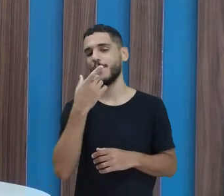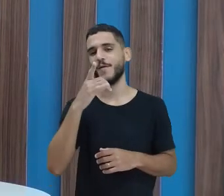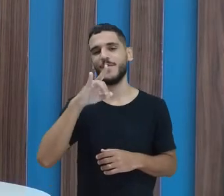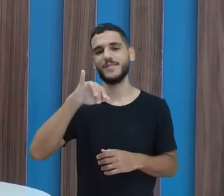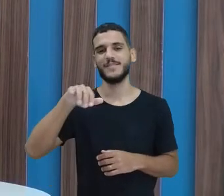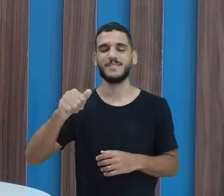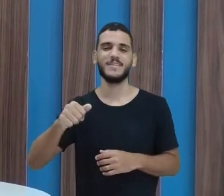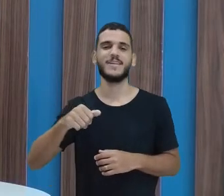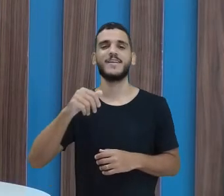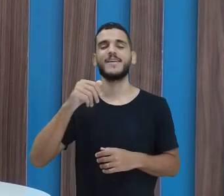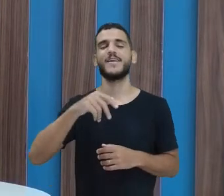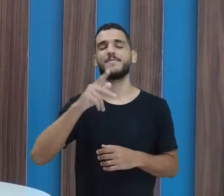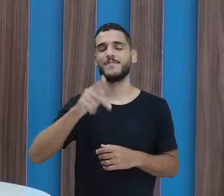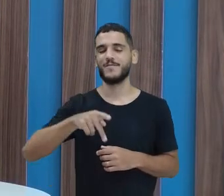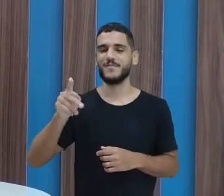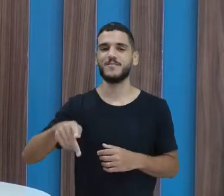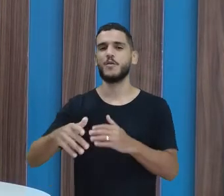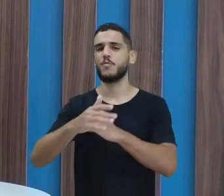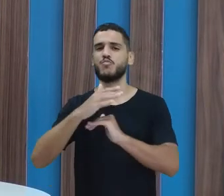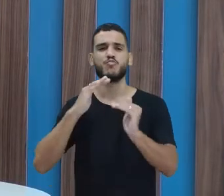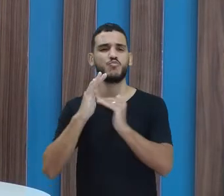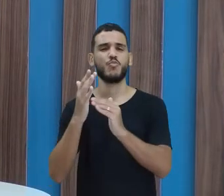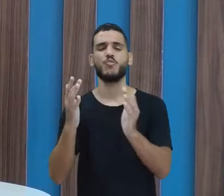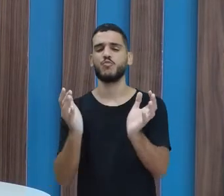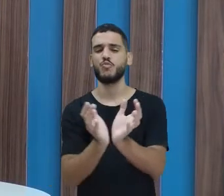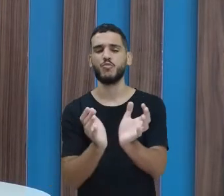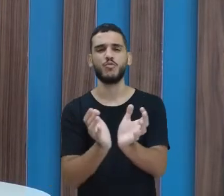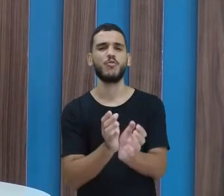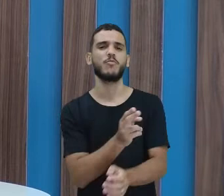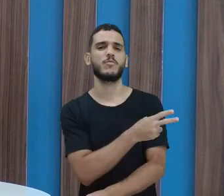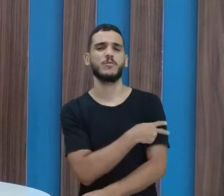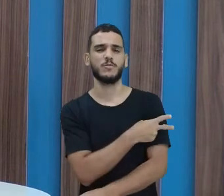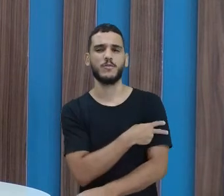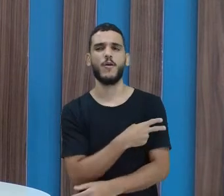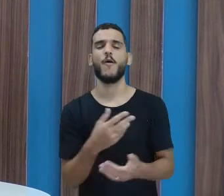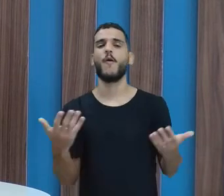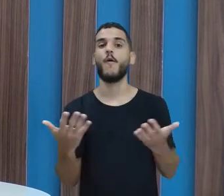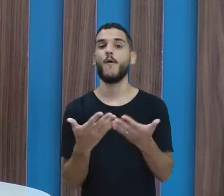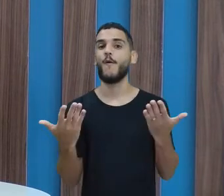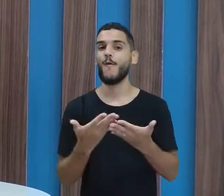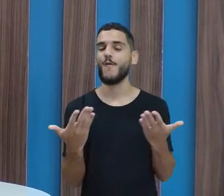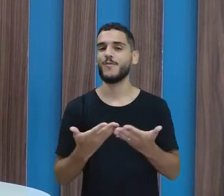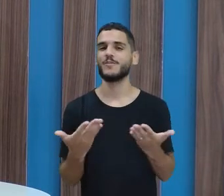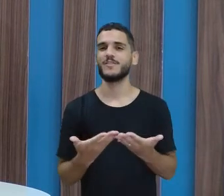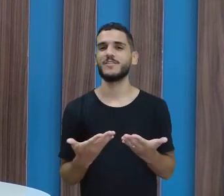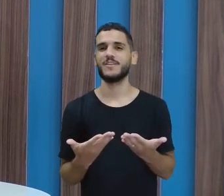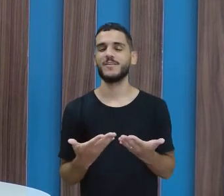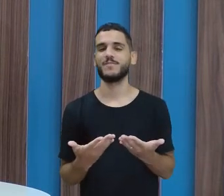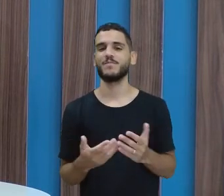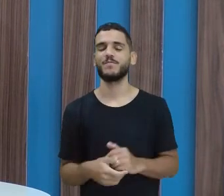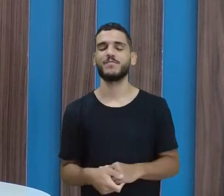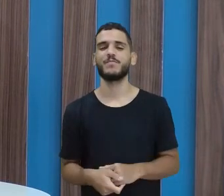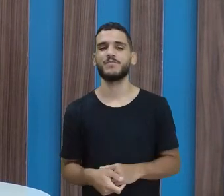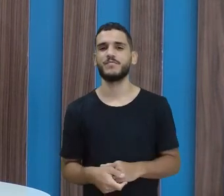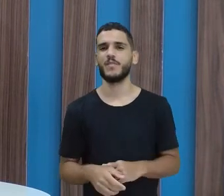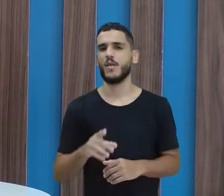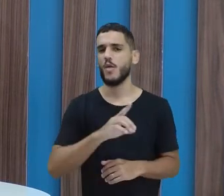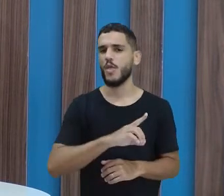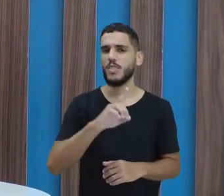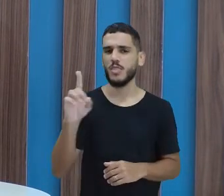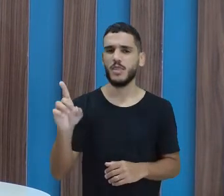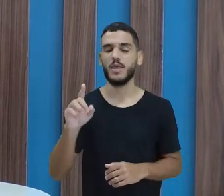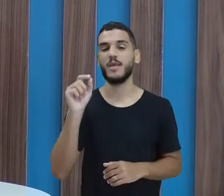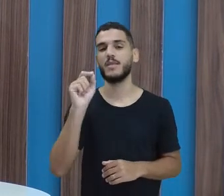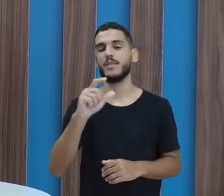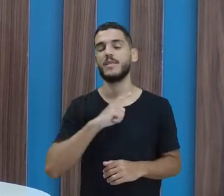professora Esté. Bom dia, turminha do segundo ano. Estamos aqui em mais um dia, letivo, mais um dia repleto de